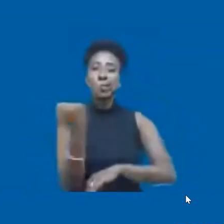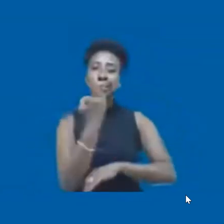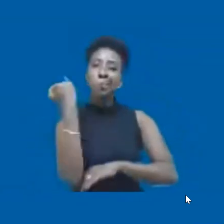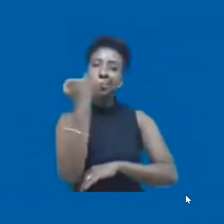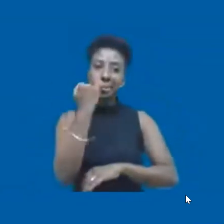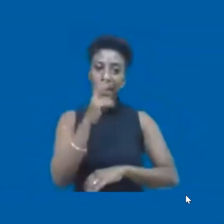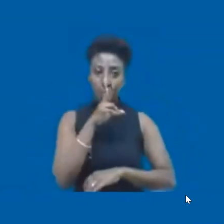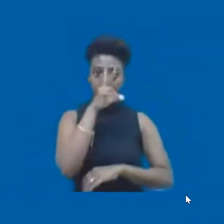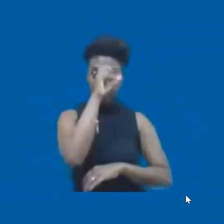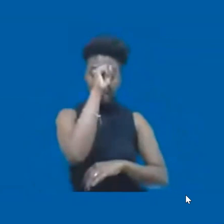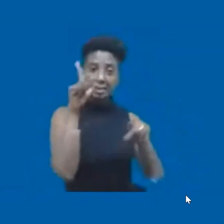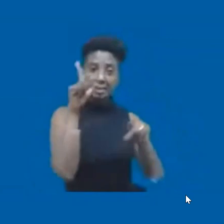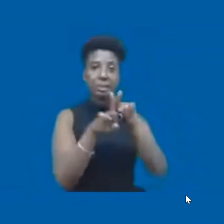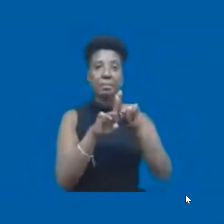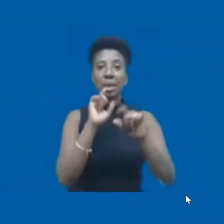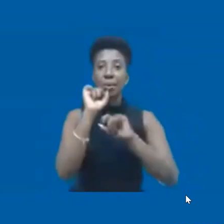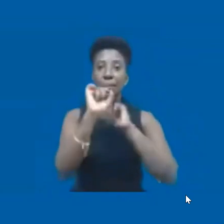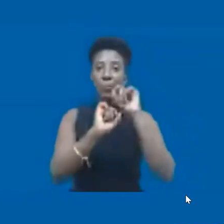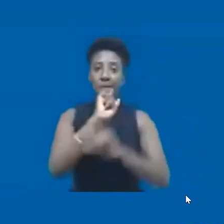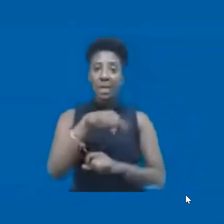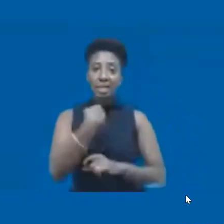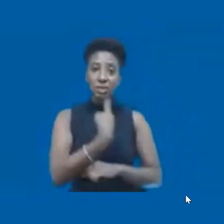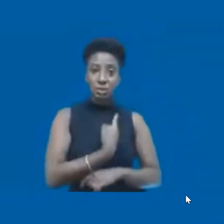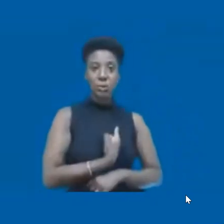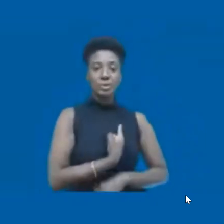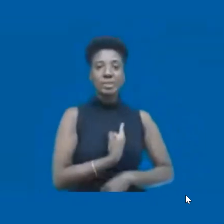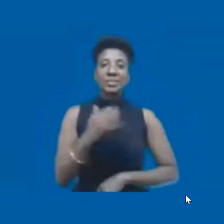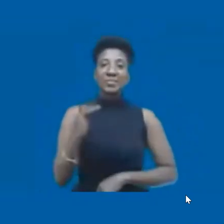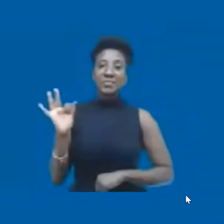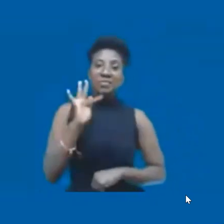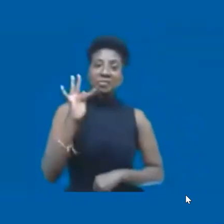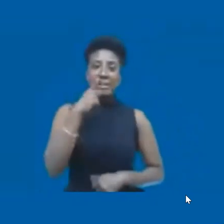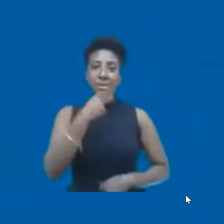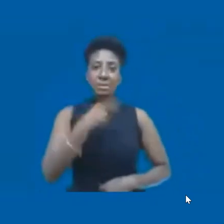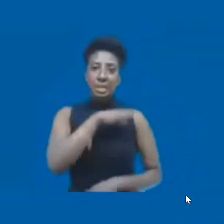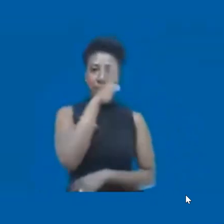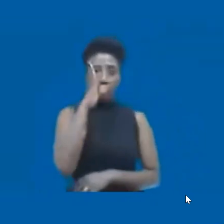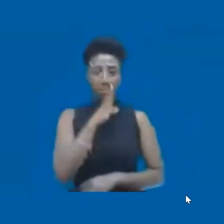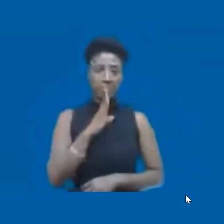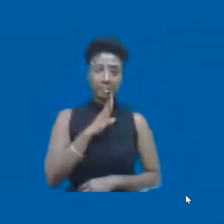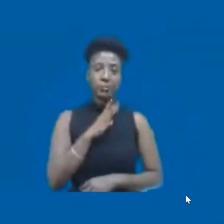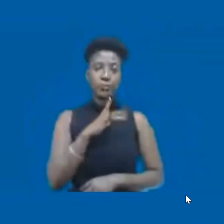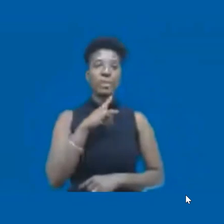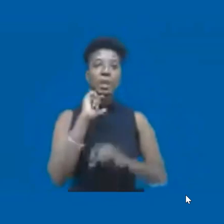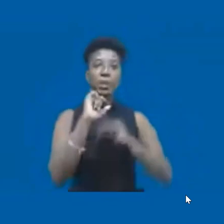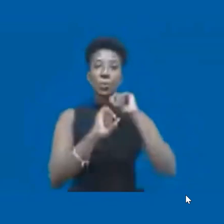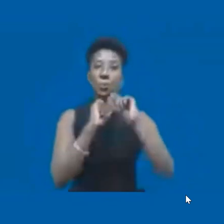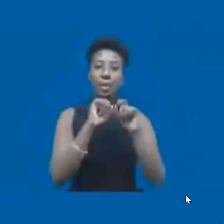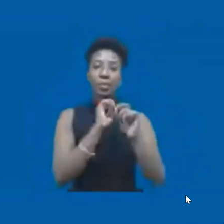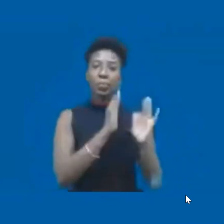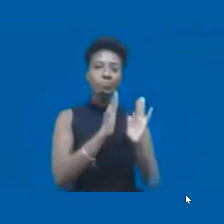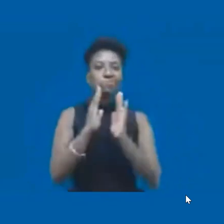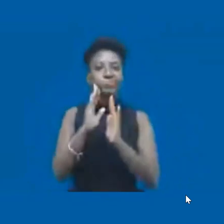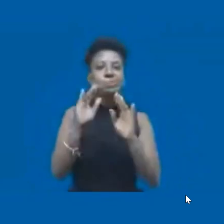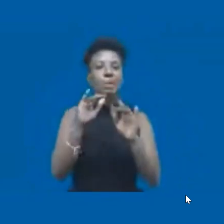potência, né, que são as nossas favelas aqui no Brasil. Apesar de um contexto tão adverso, onde famílias tiveram sua renda